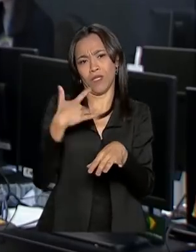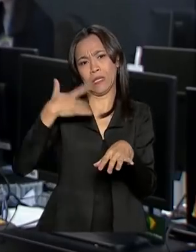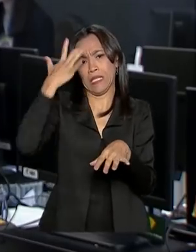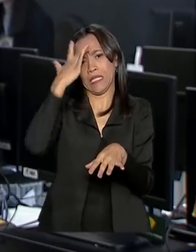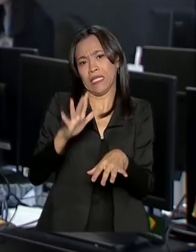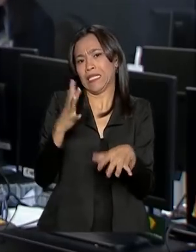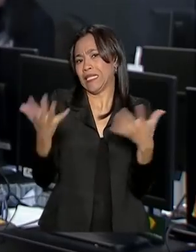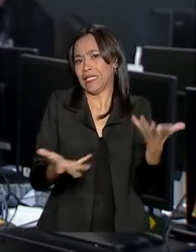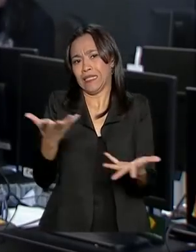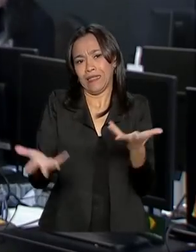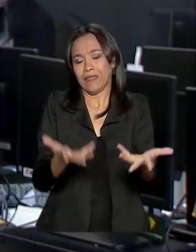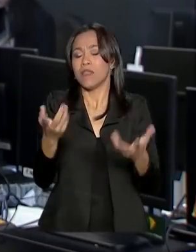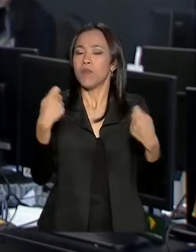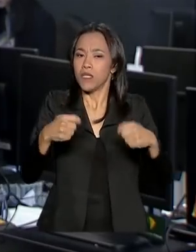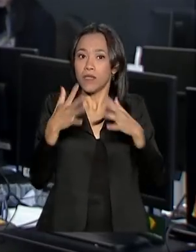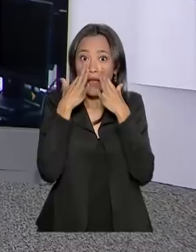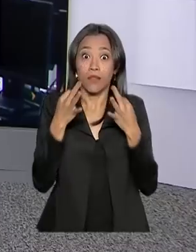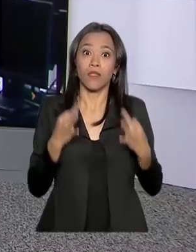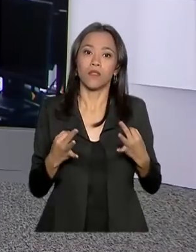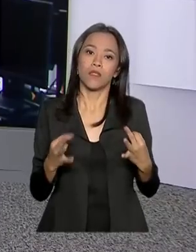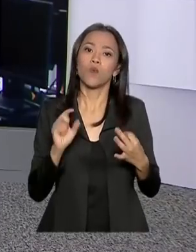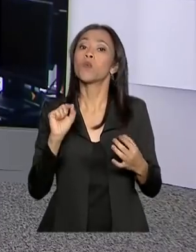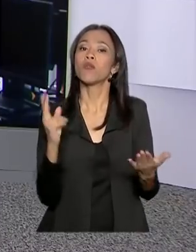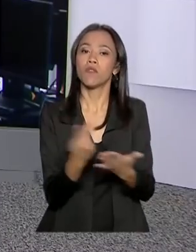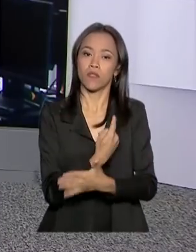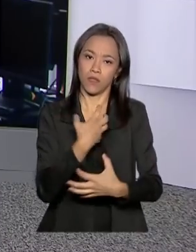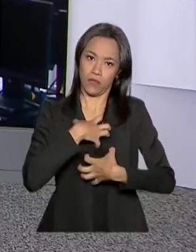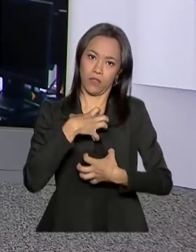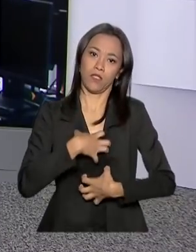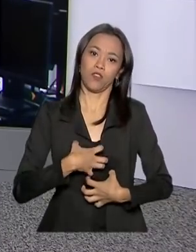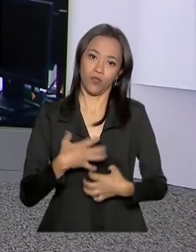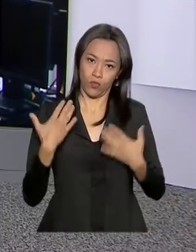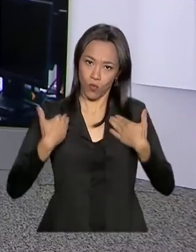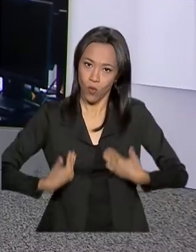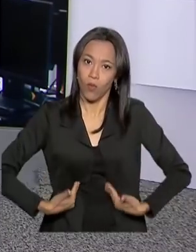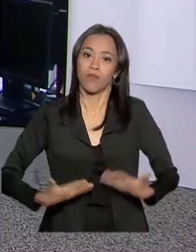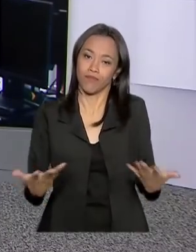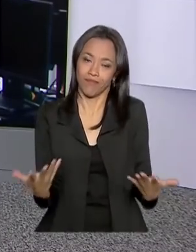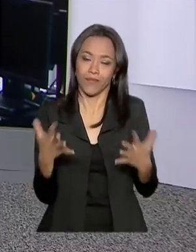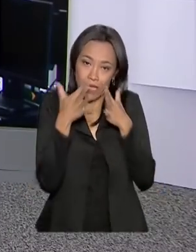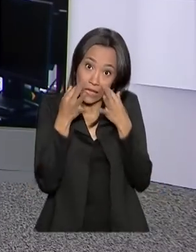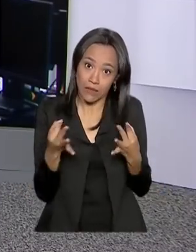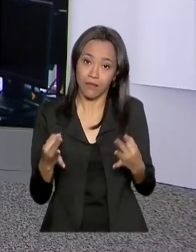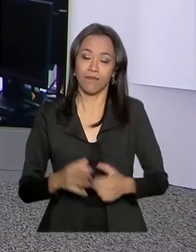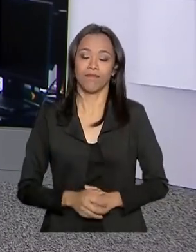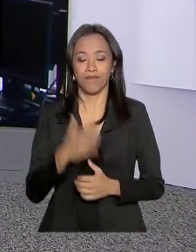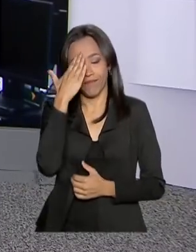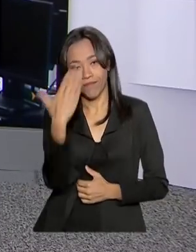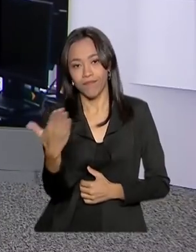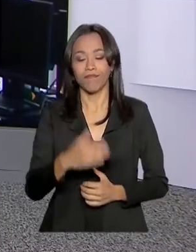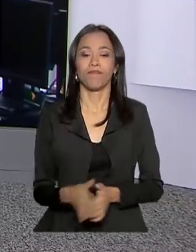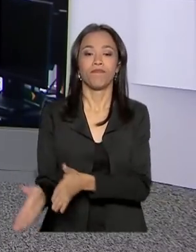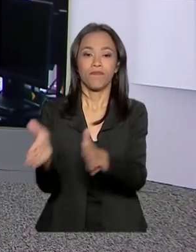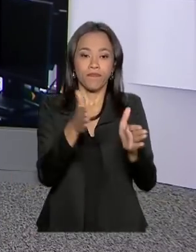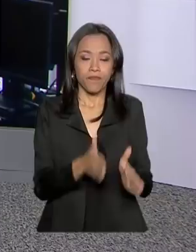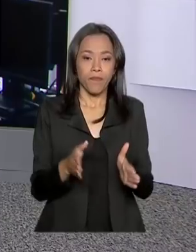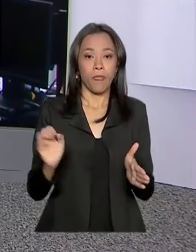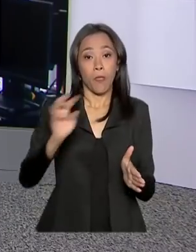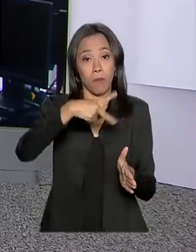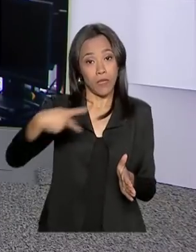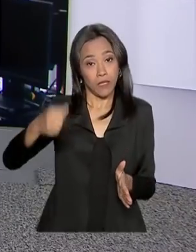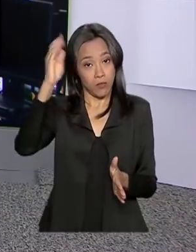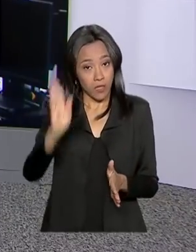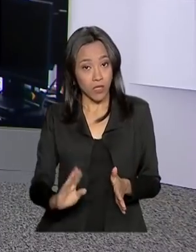atento aos sintomas. Bom fim de semana para você, Mara. Obrigada, Ricardo. Os presidentes do